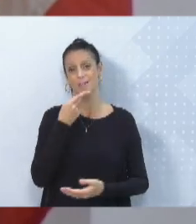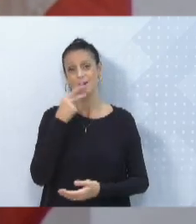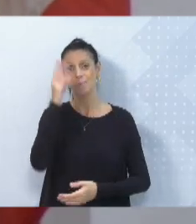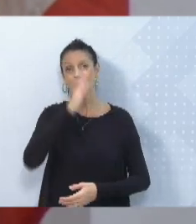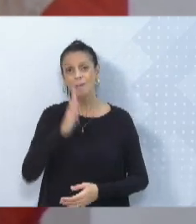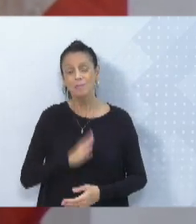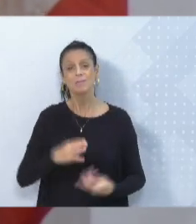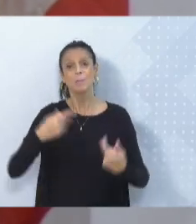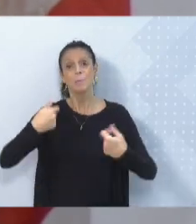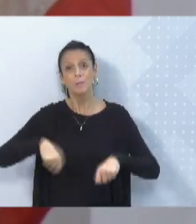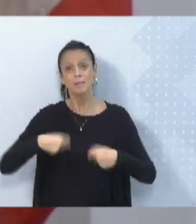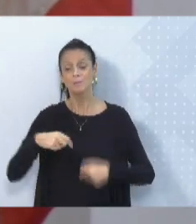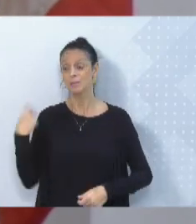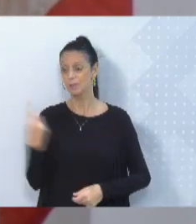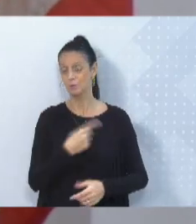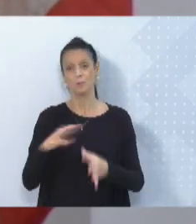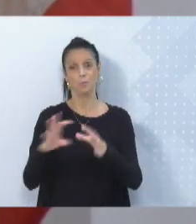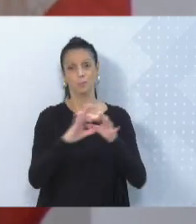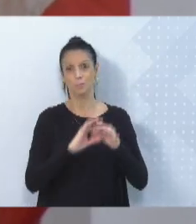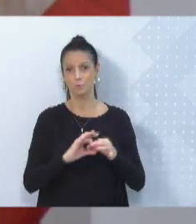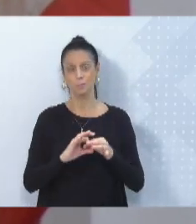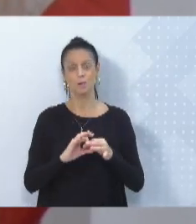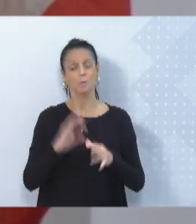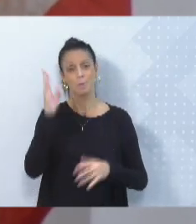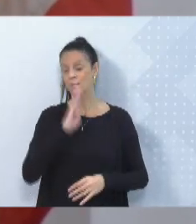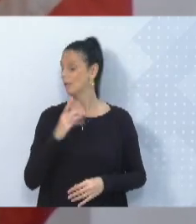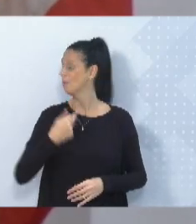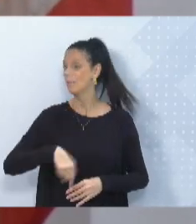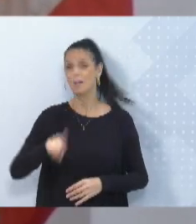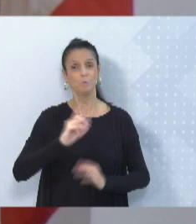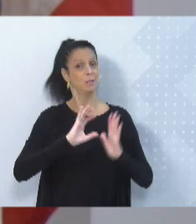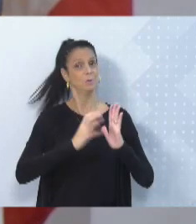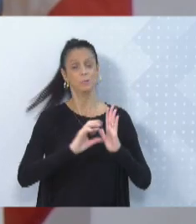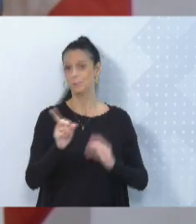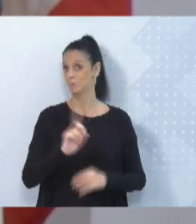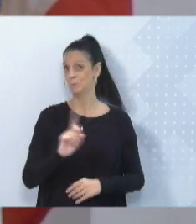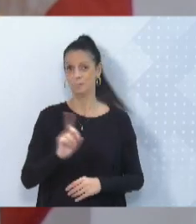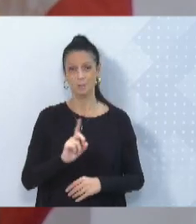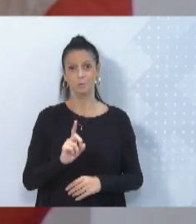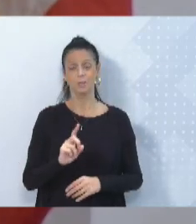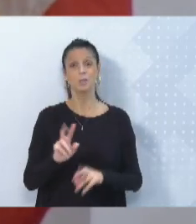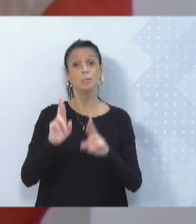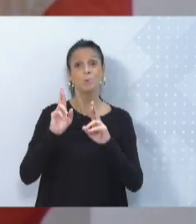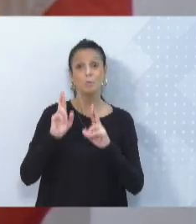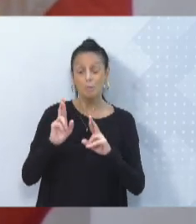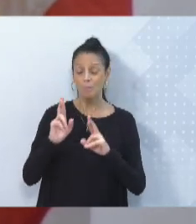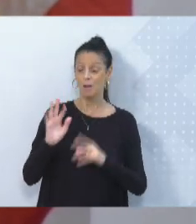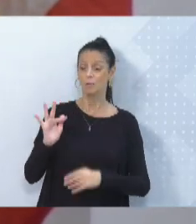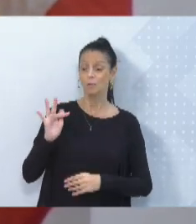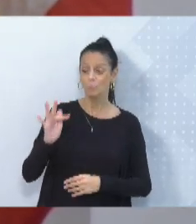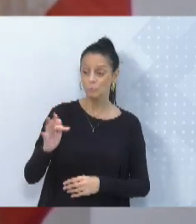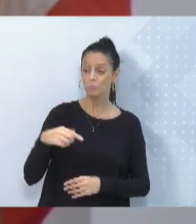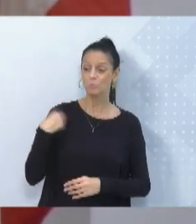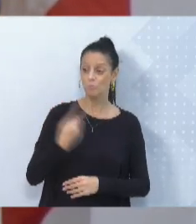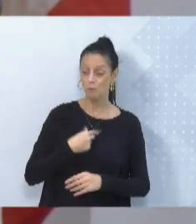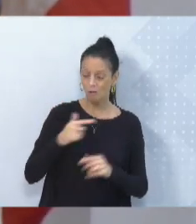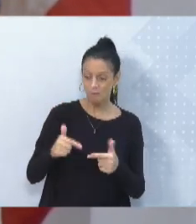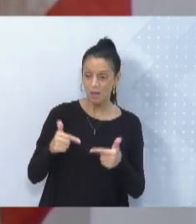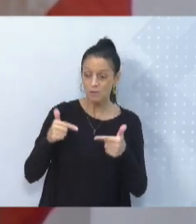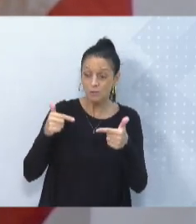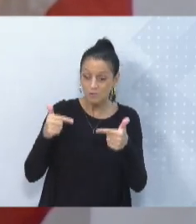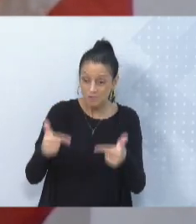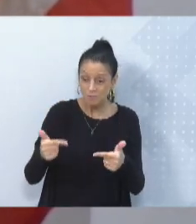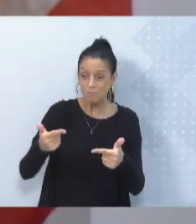que siglas partidárias. E que não seja a nossa próxima ação unida, senhores, que não seja uma